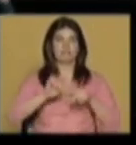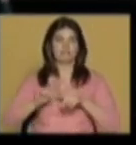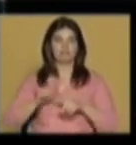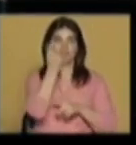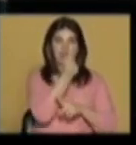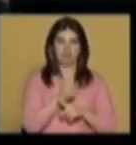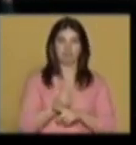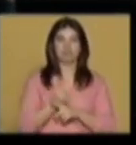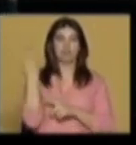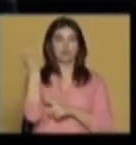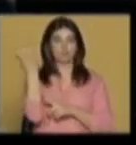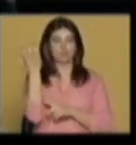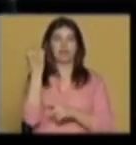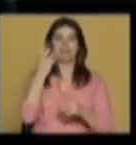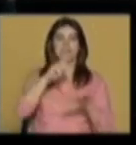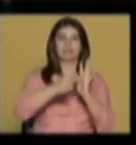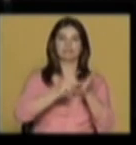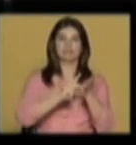cultura e a tecnologia.